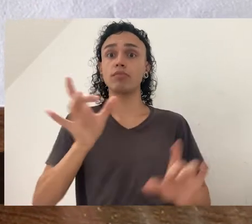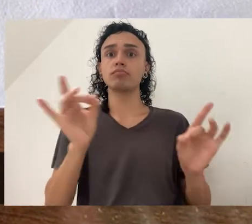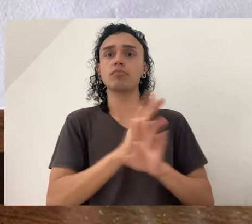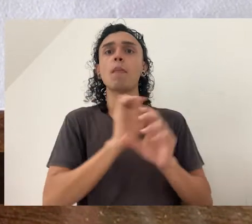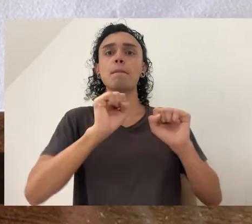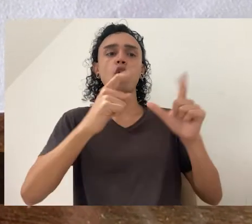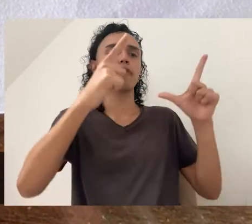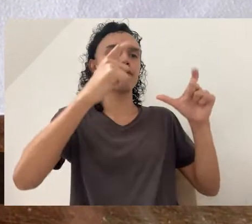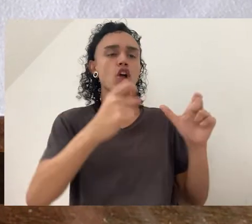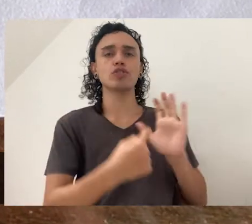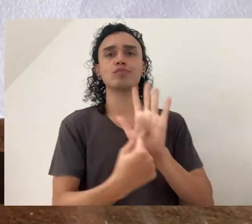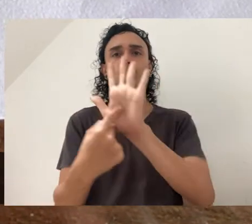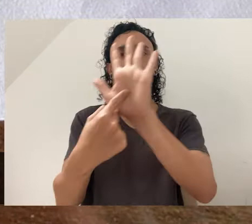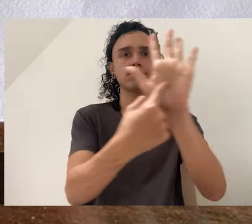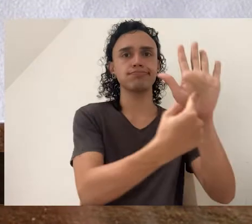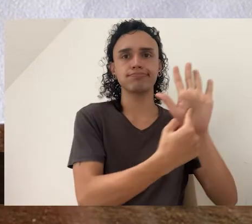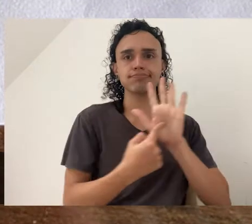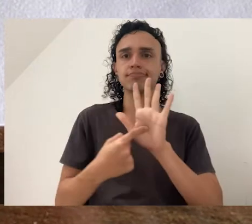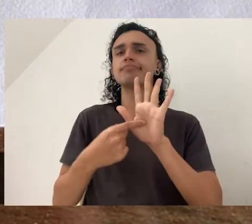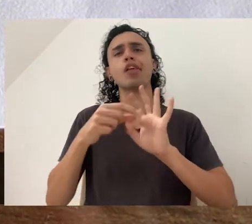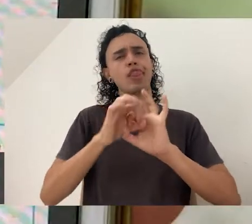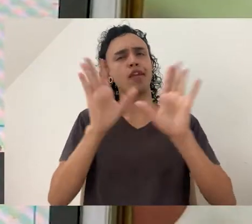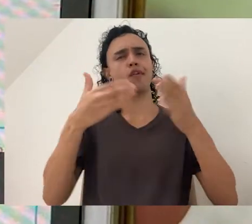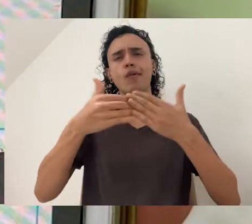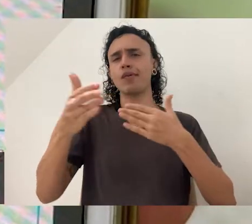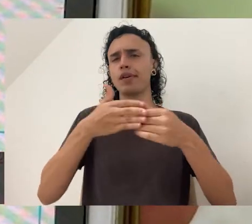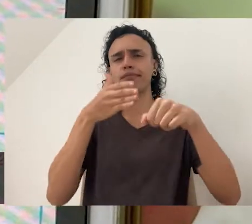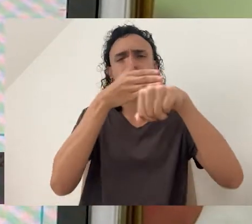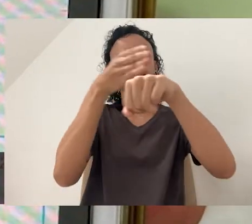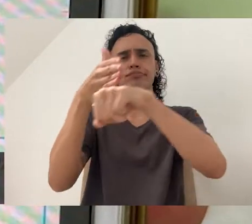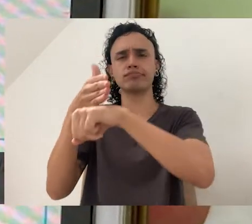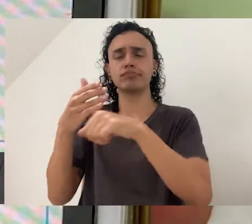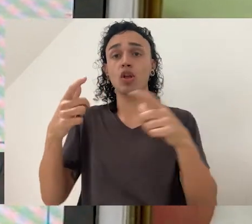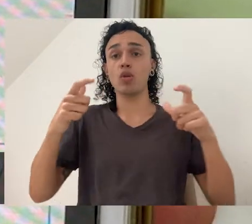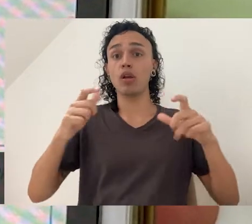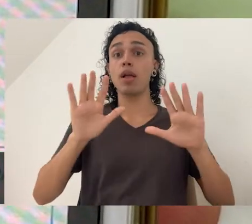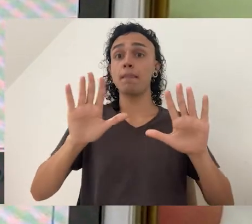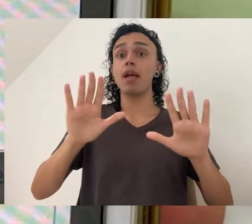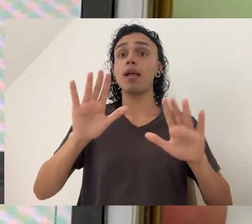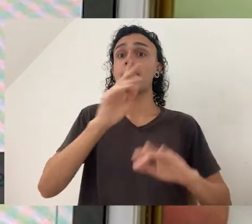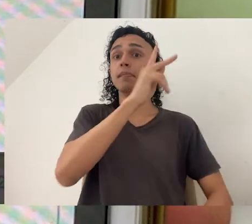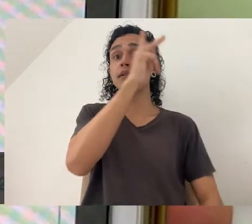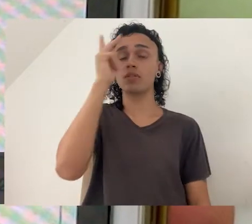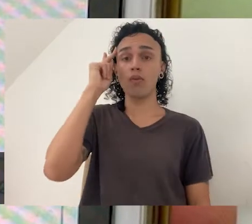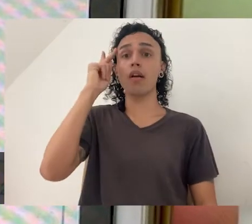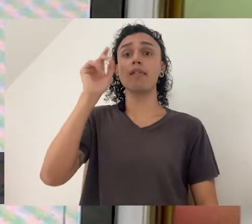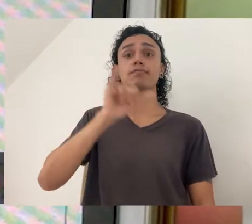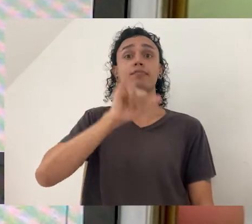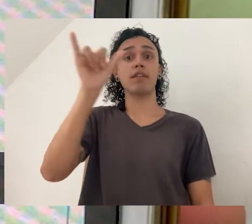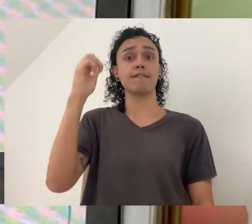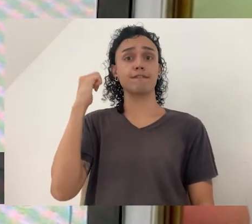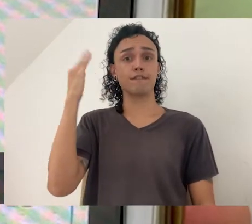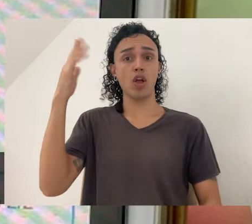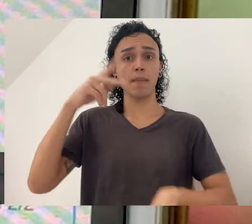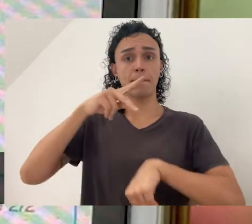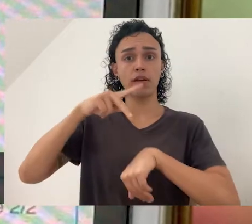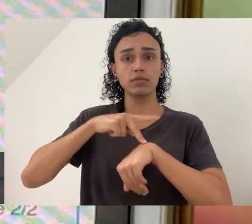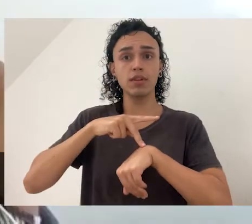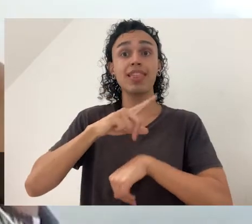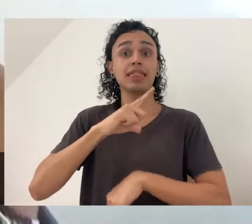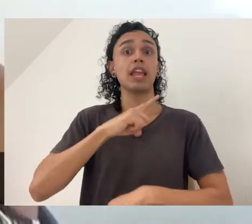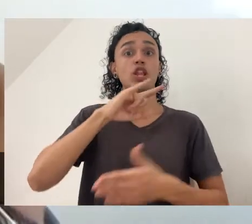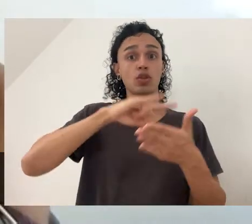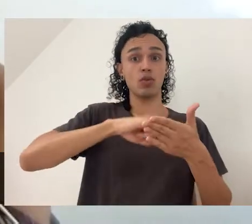vacinação. Isso está sendo aceito em qualquer lugar. Agora, para quem vai para o exterior, além desse documento,